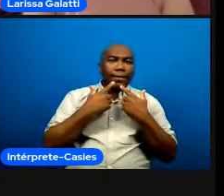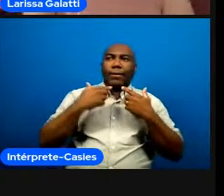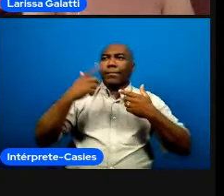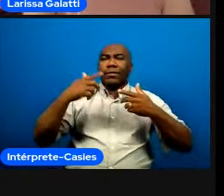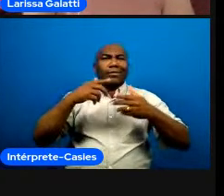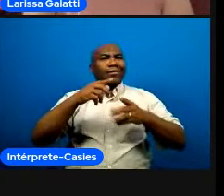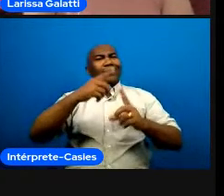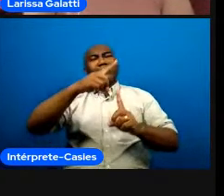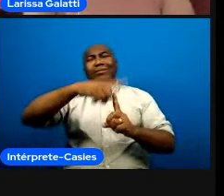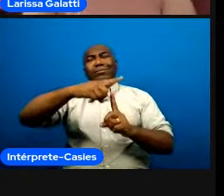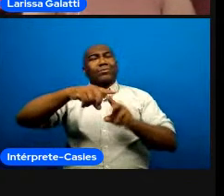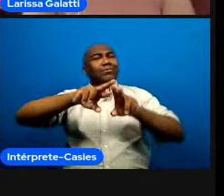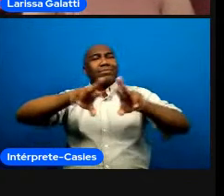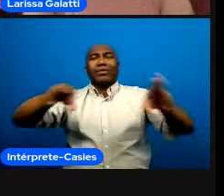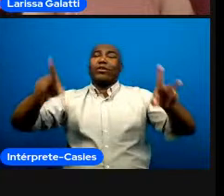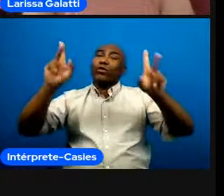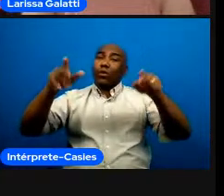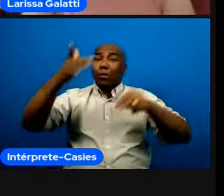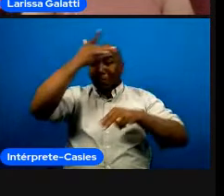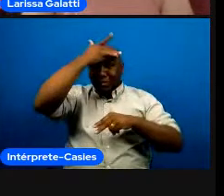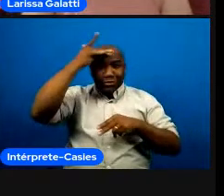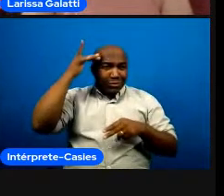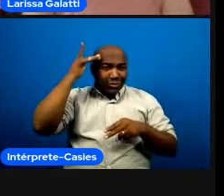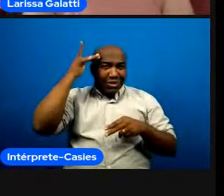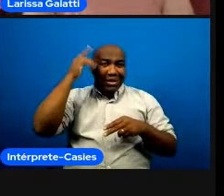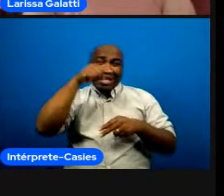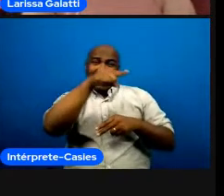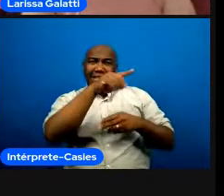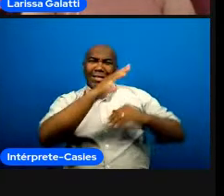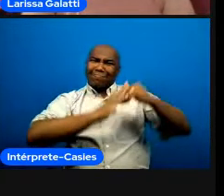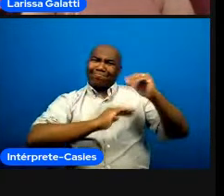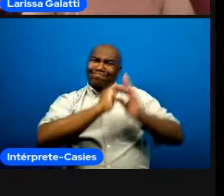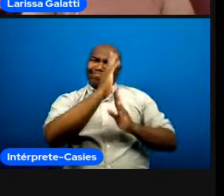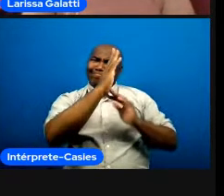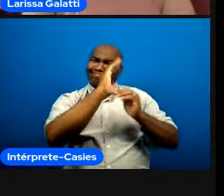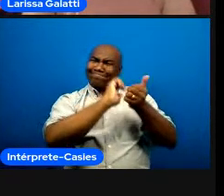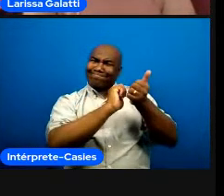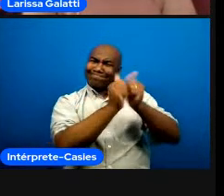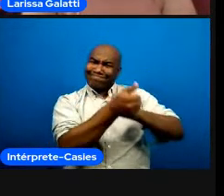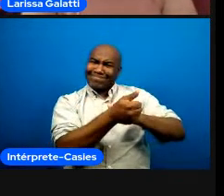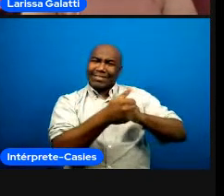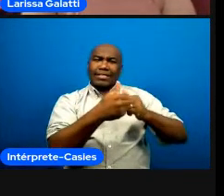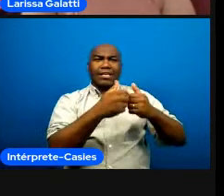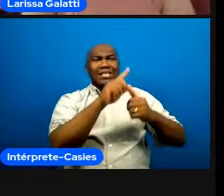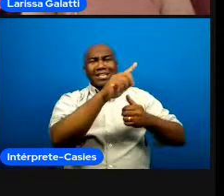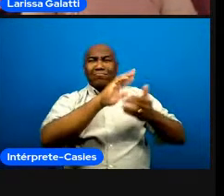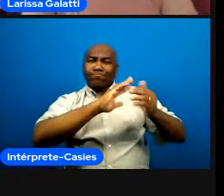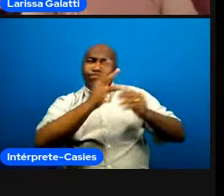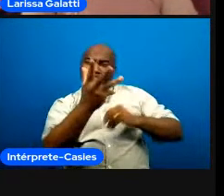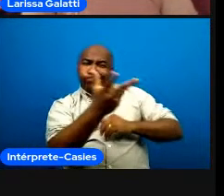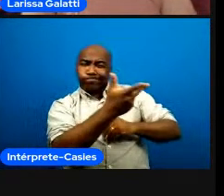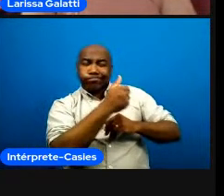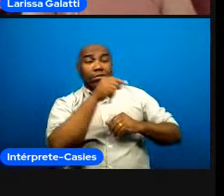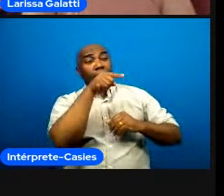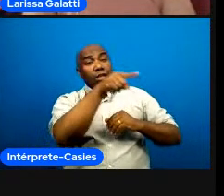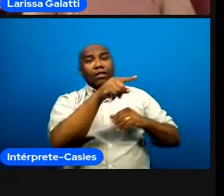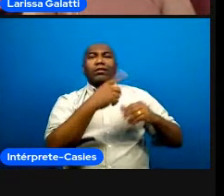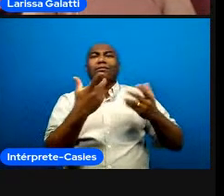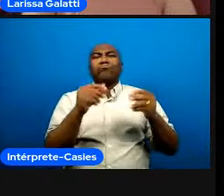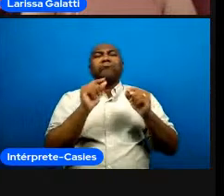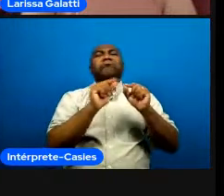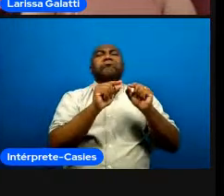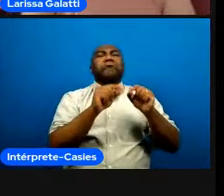atletas de diferentes idades e níveis levam treinadores e treinadoras a desenvolver meios particulares específicos pra se relacionar